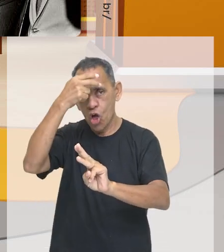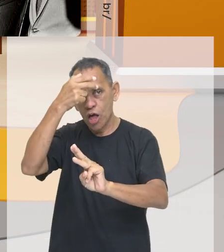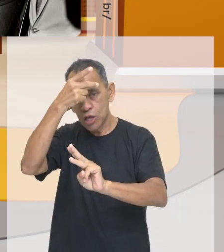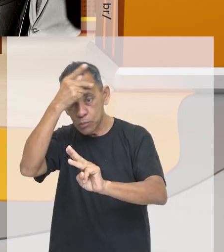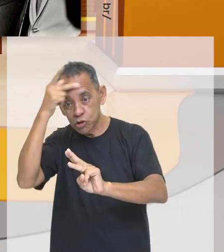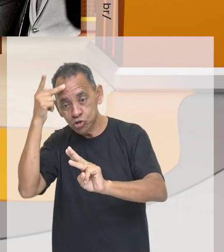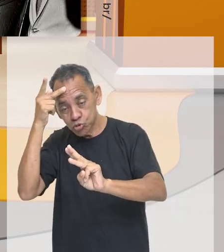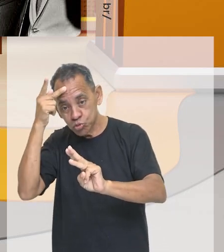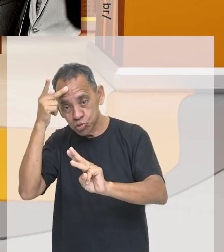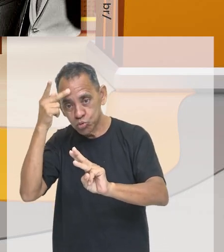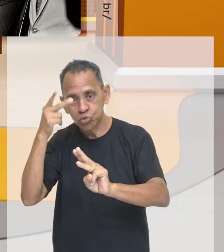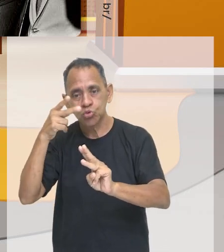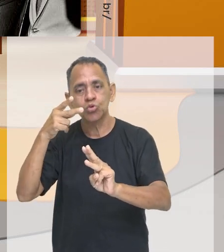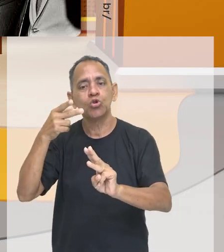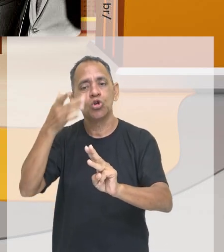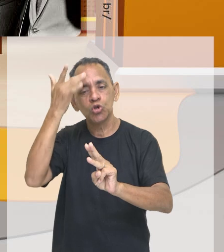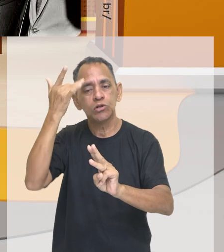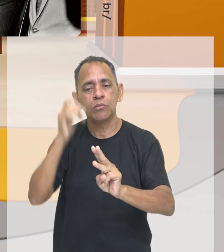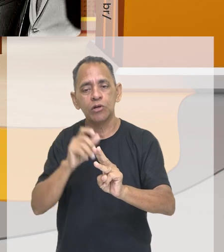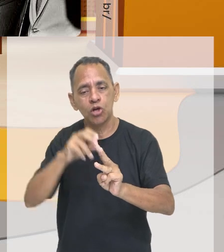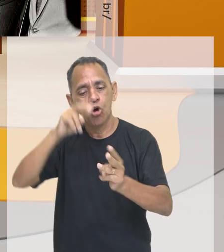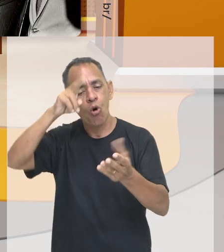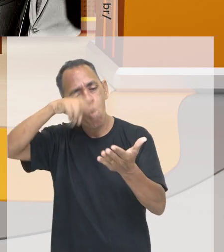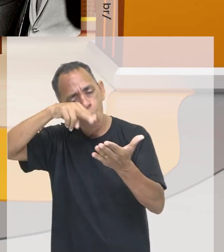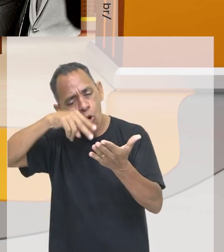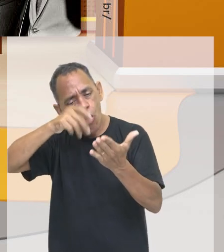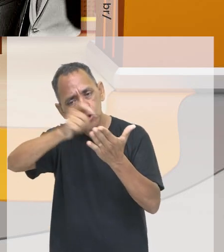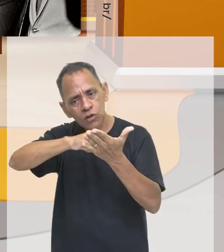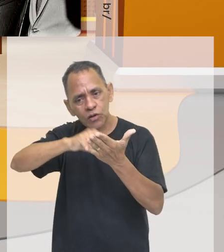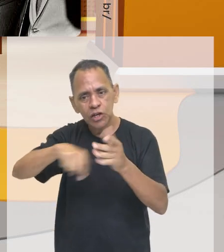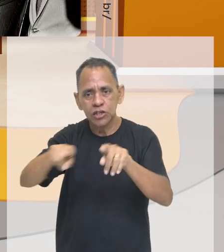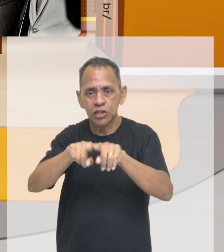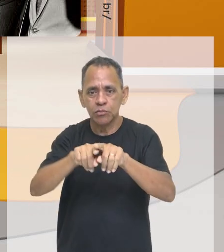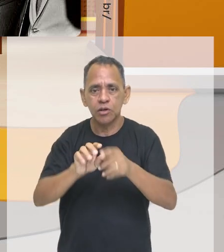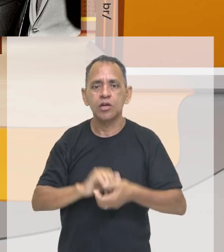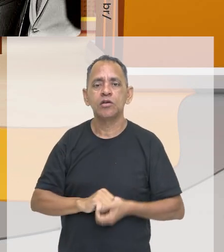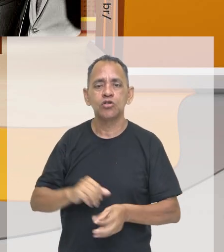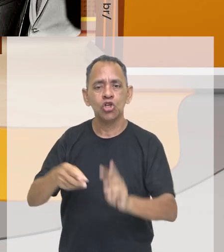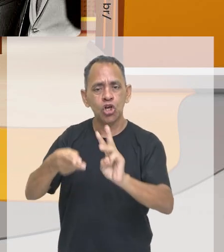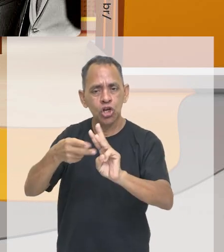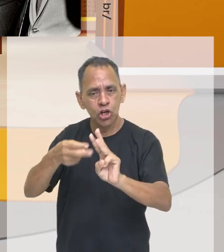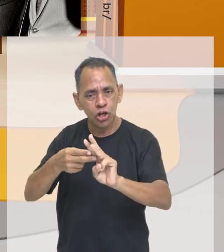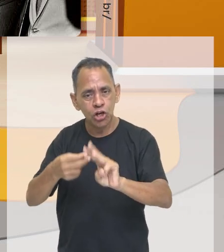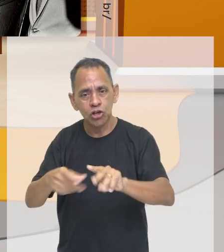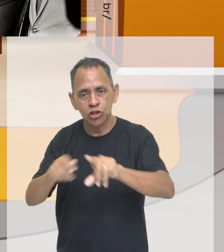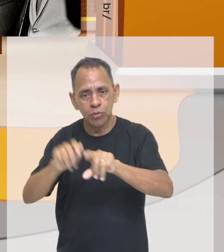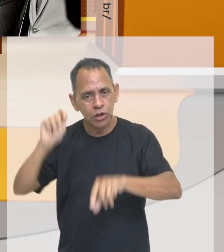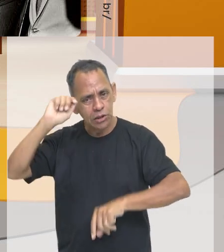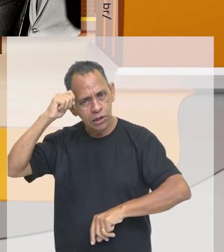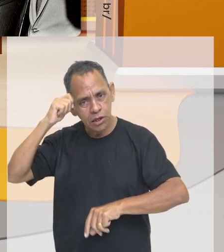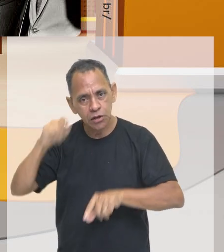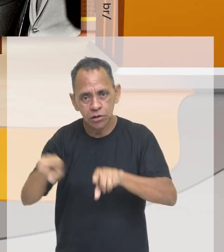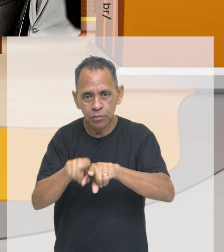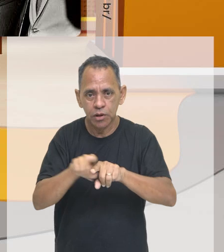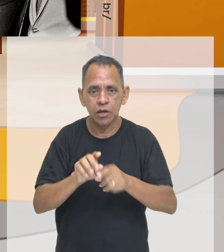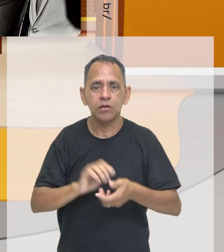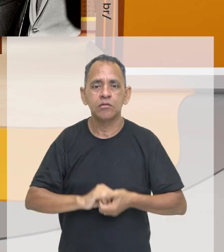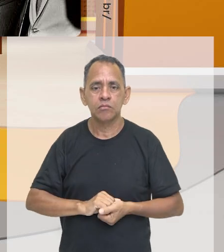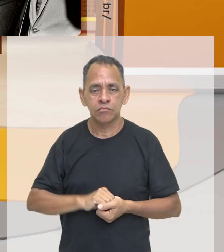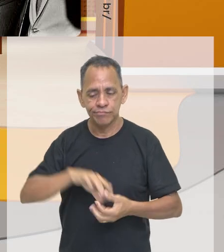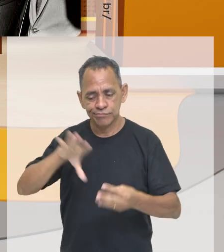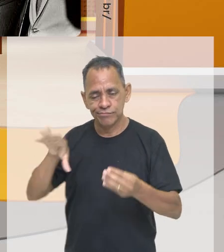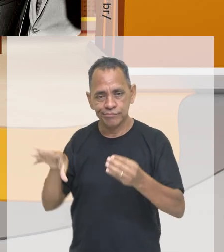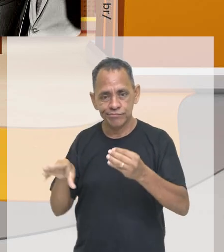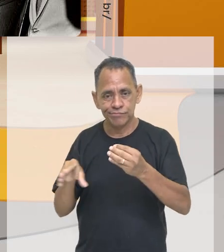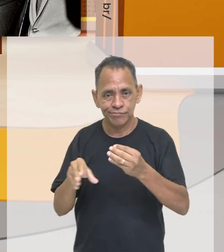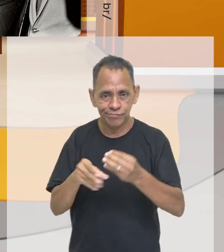minorias, perdão, que foram abarcadas nessa carta magna. Mais uma vez, professor, o é uma Constituição ao fim